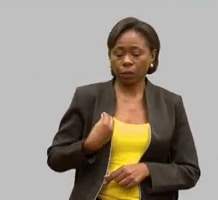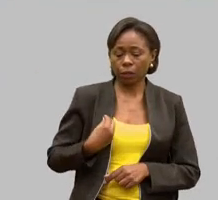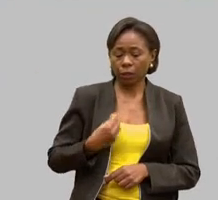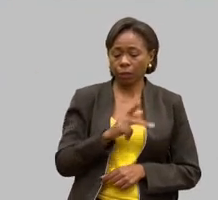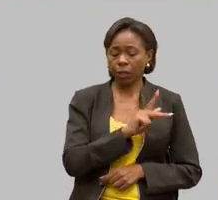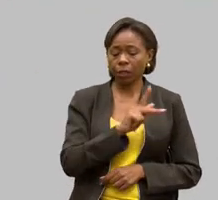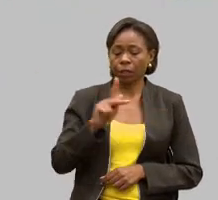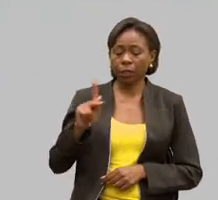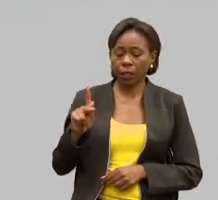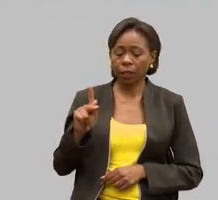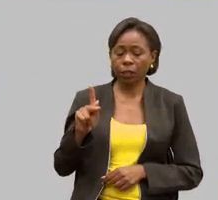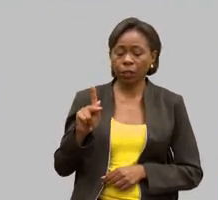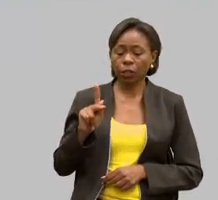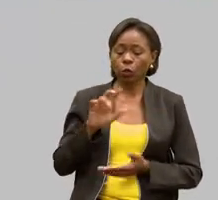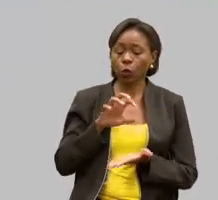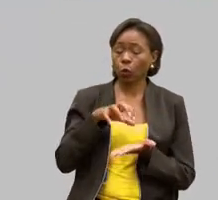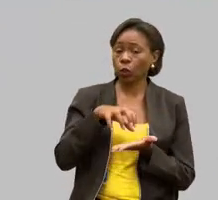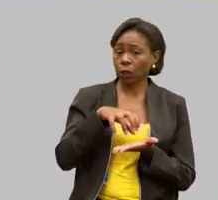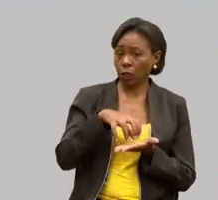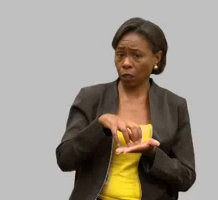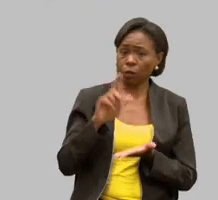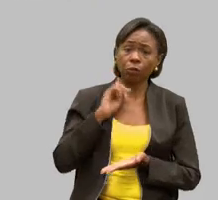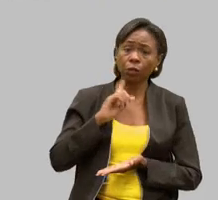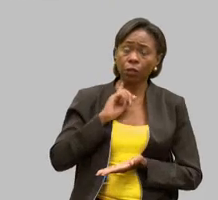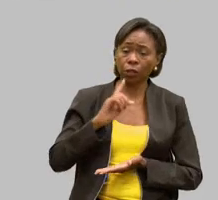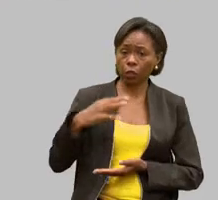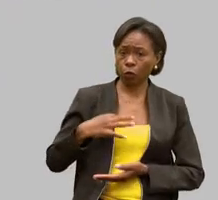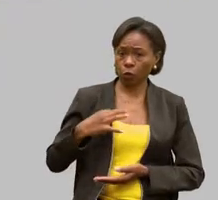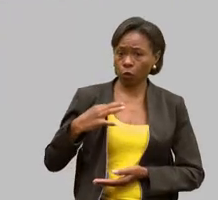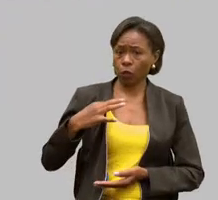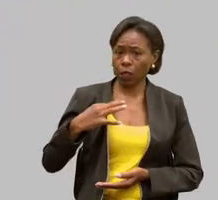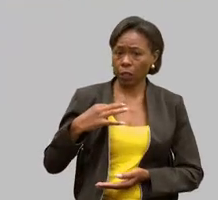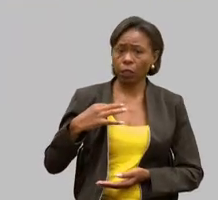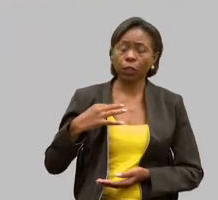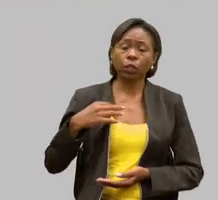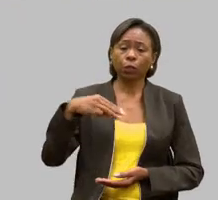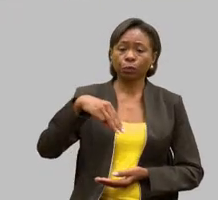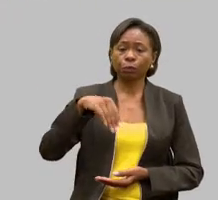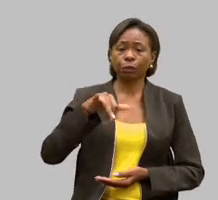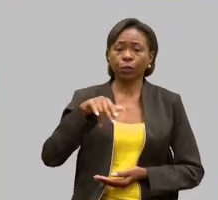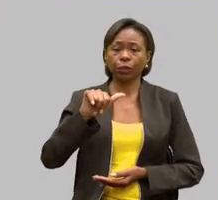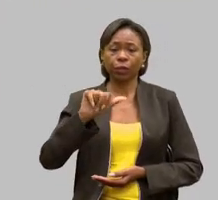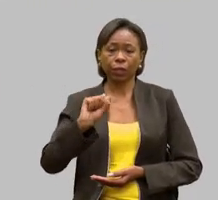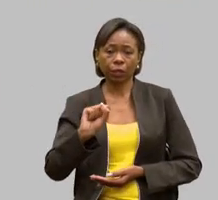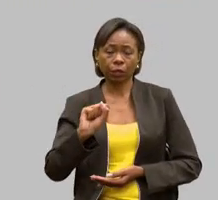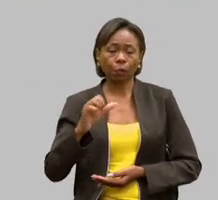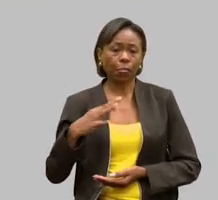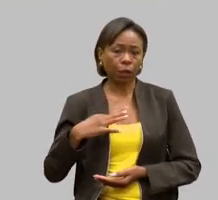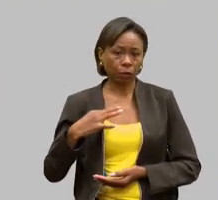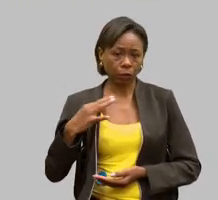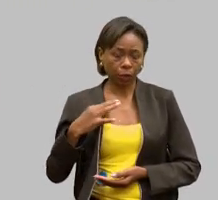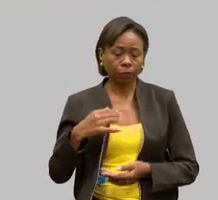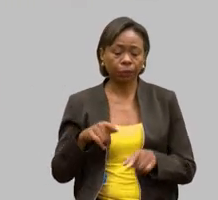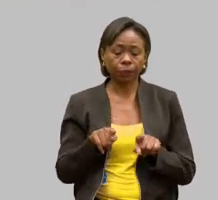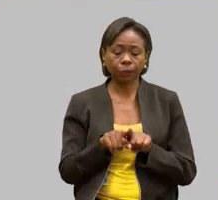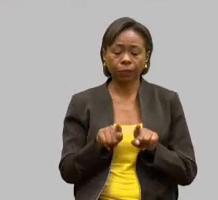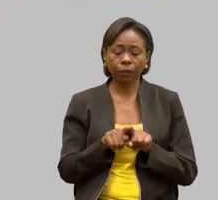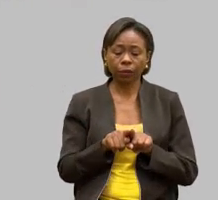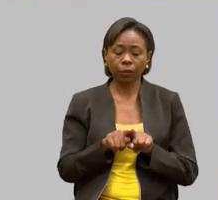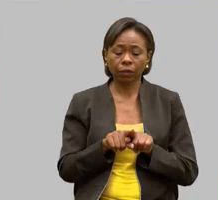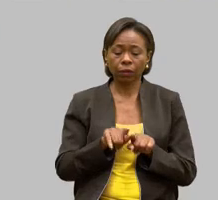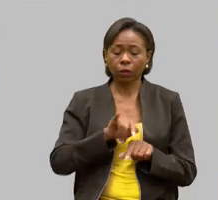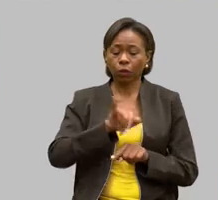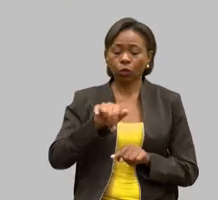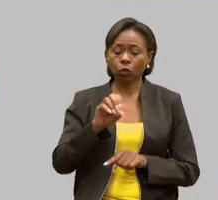Mineiro de Voluntariado Transformador de Minas Voluntárias. A Vilma de Oliveira Dias, ex-diretora de Educação